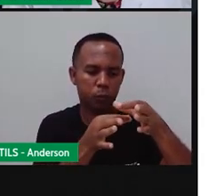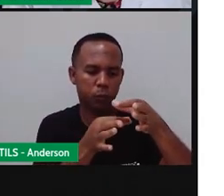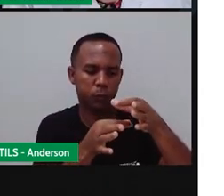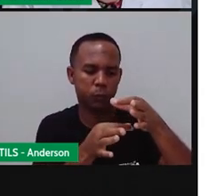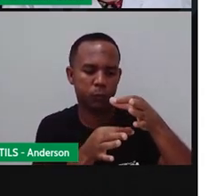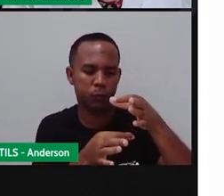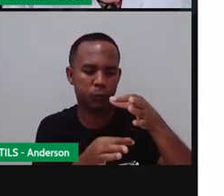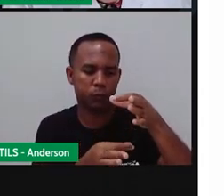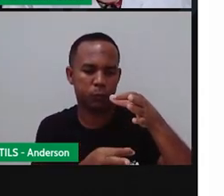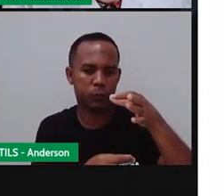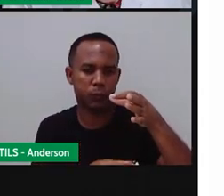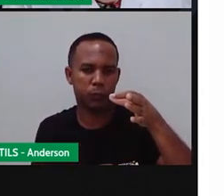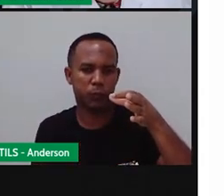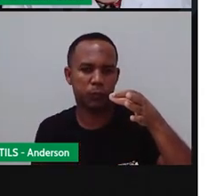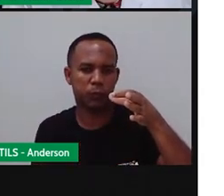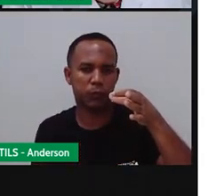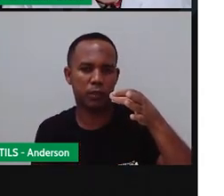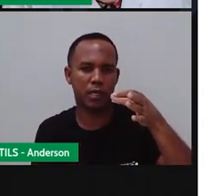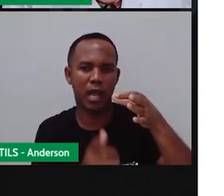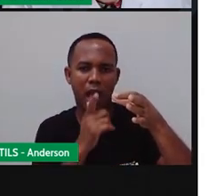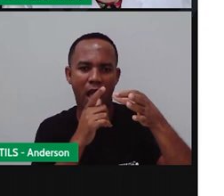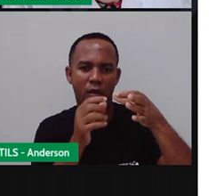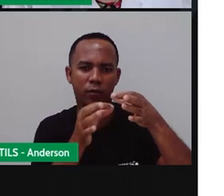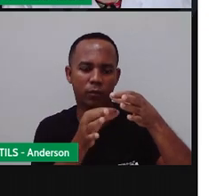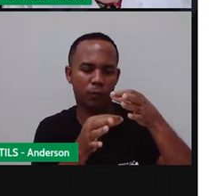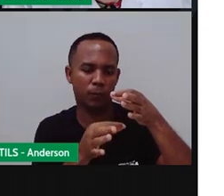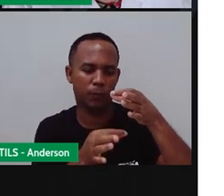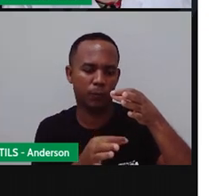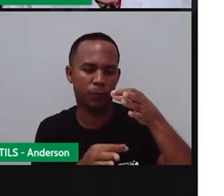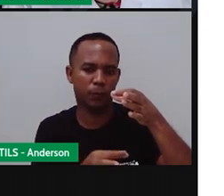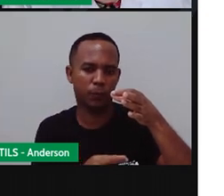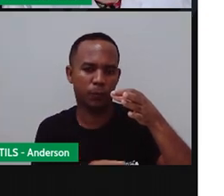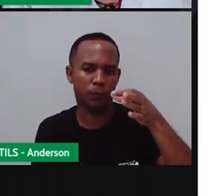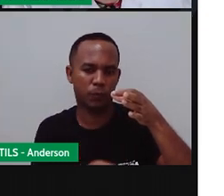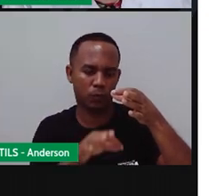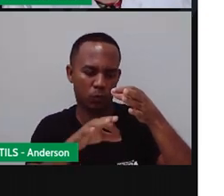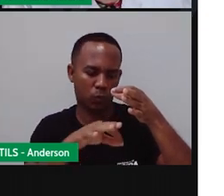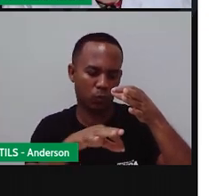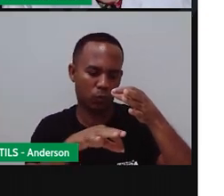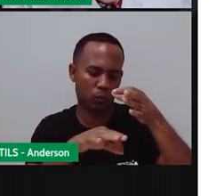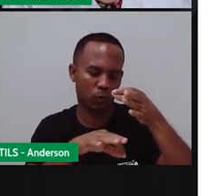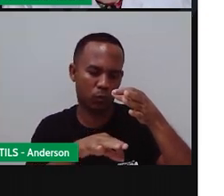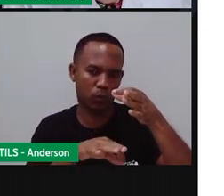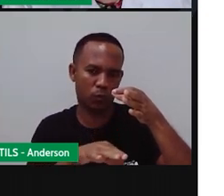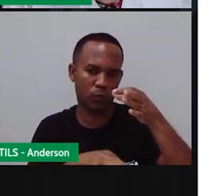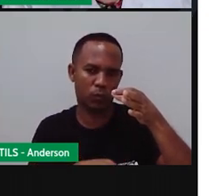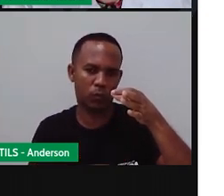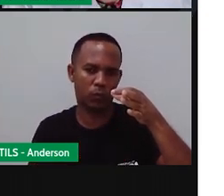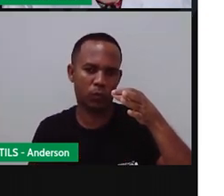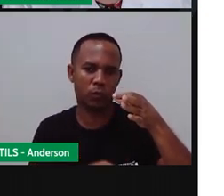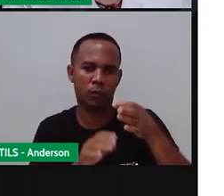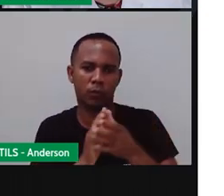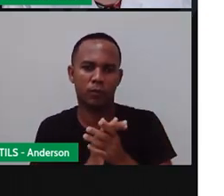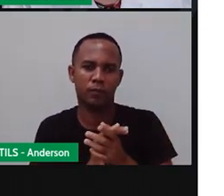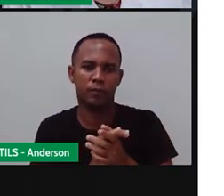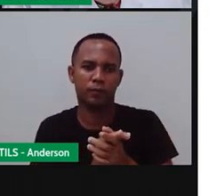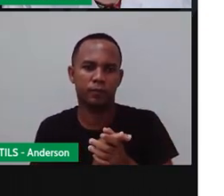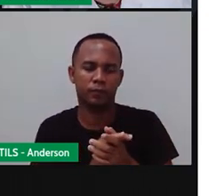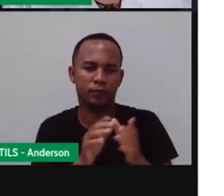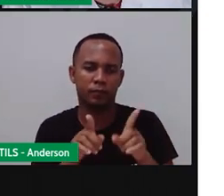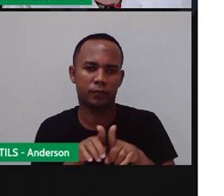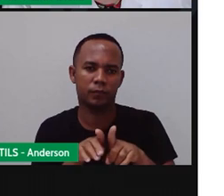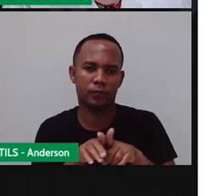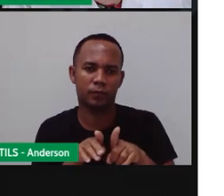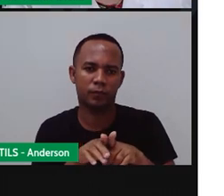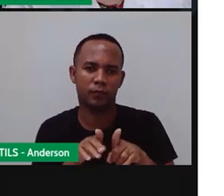dificulta o quê? A saída de água. E à medida que a água for se gotejando aqui, não é isso? Um aumento o quê?